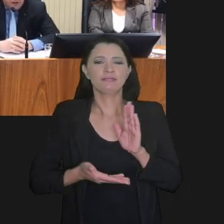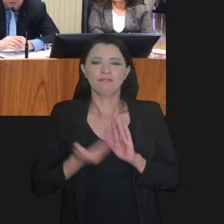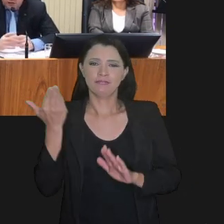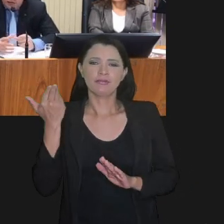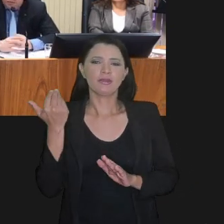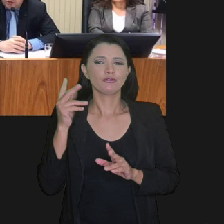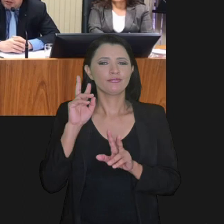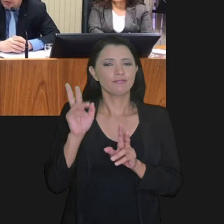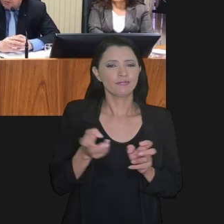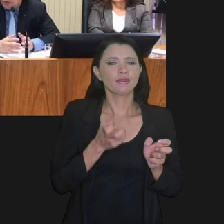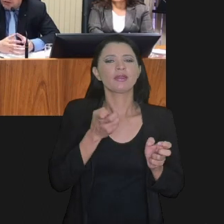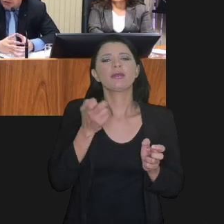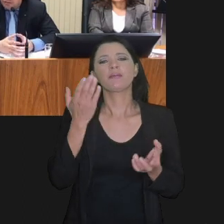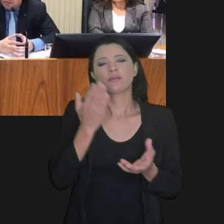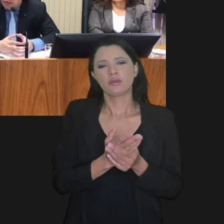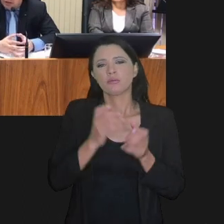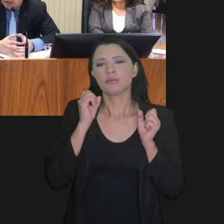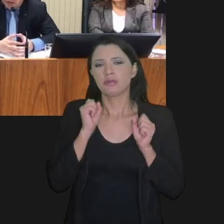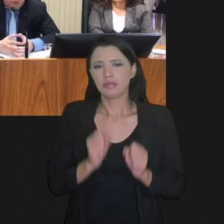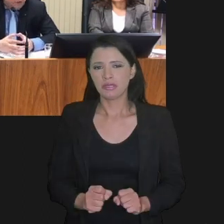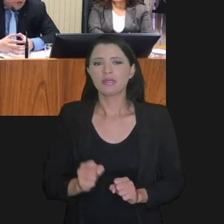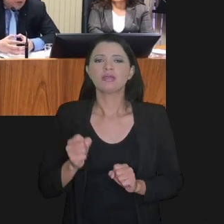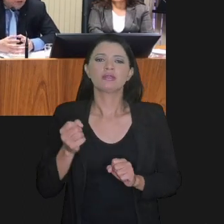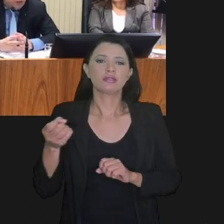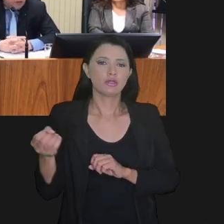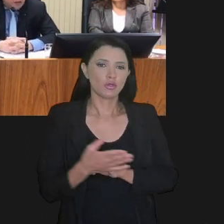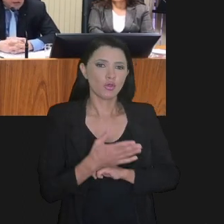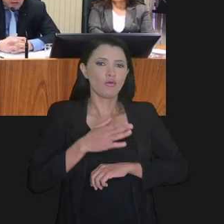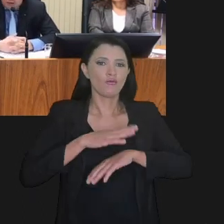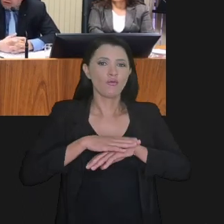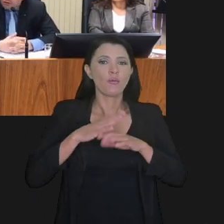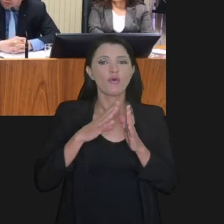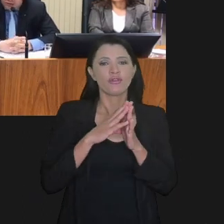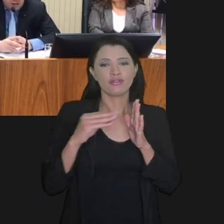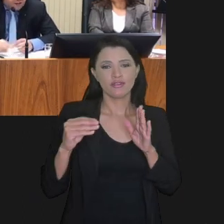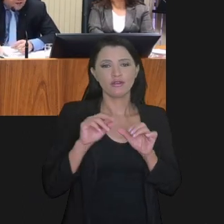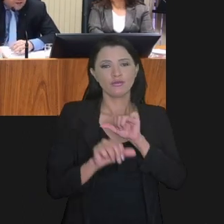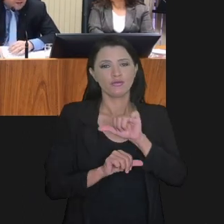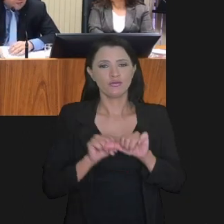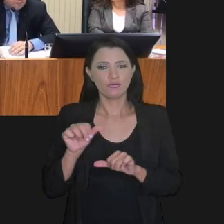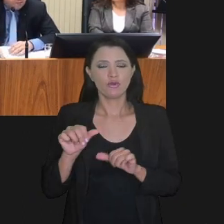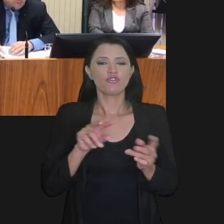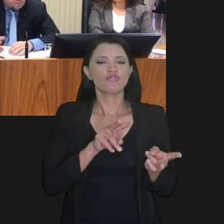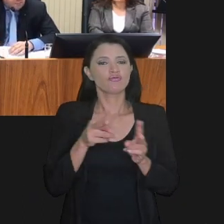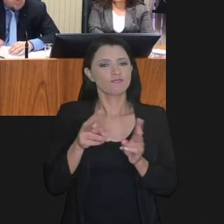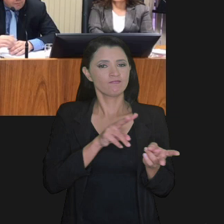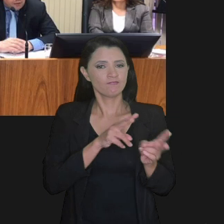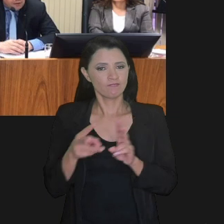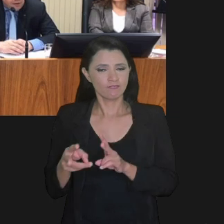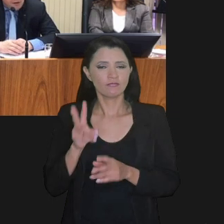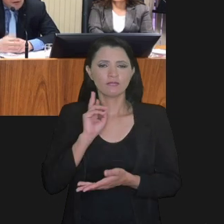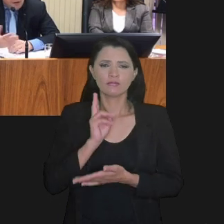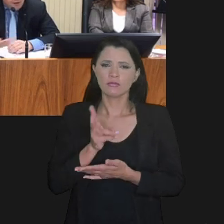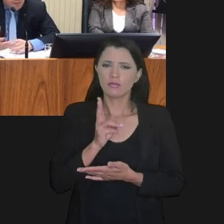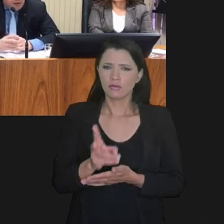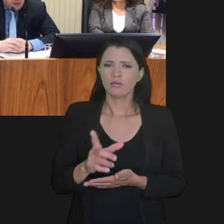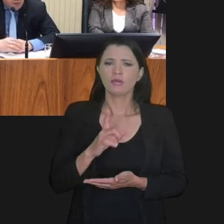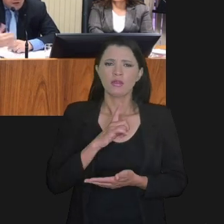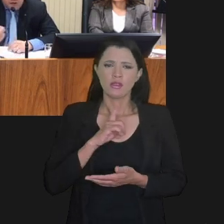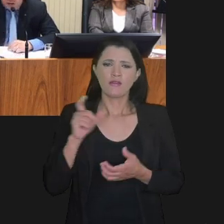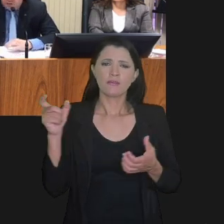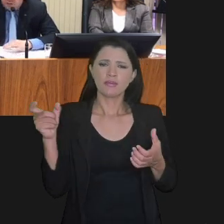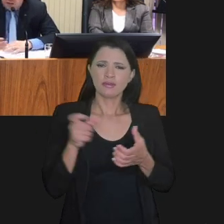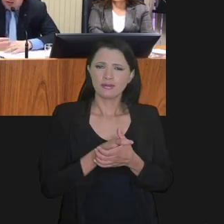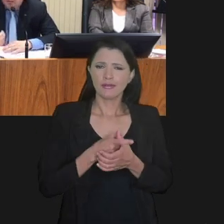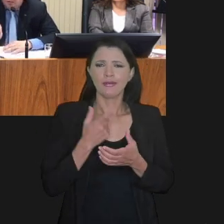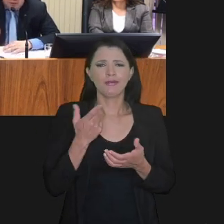consideramos que aquele processo poderia ser objeto dessa nova modalidade de transação. Mesmo